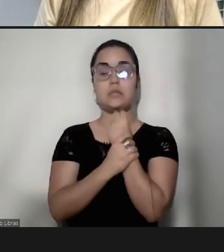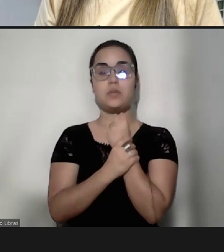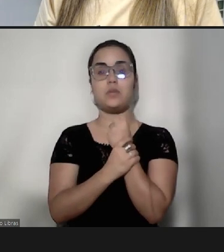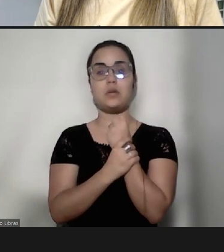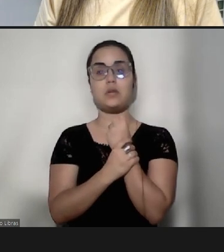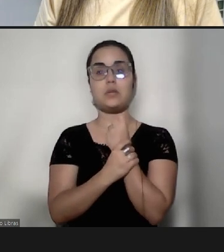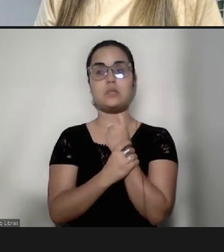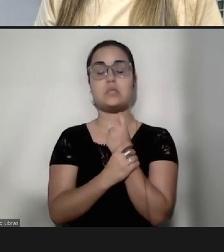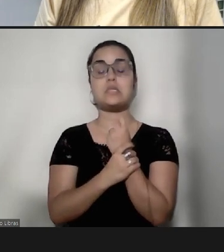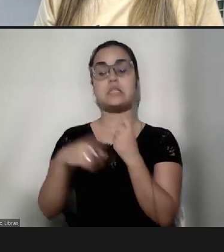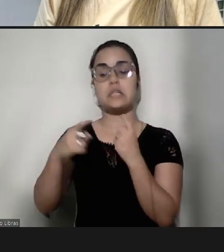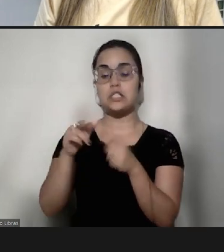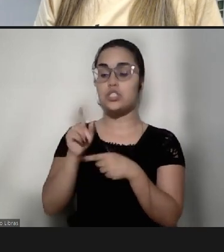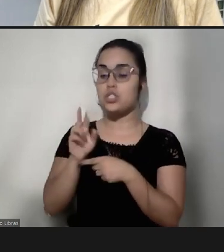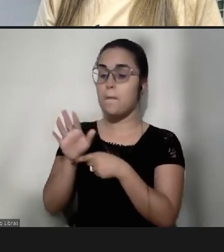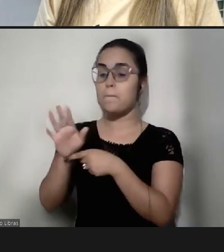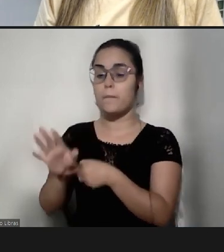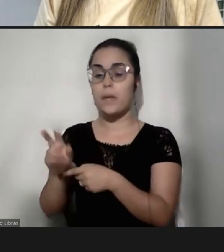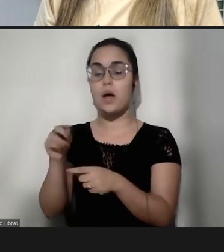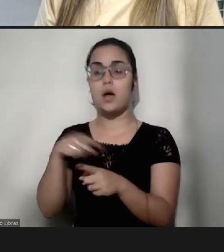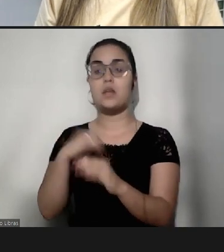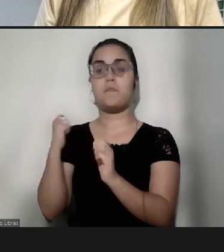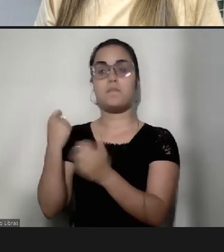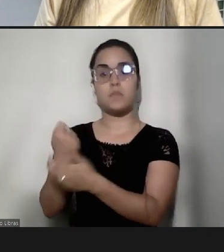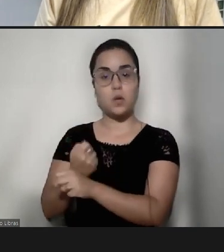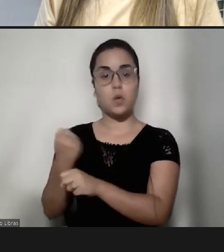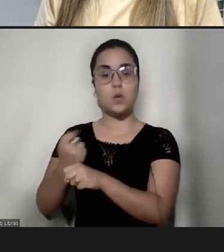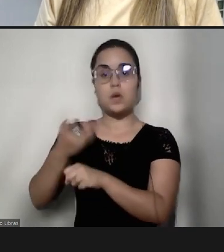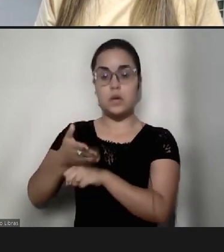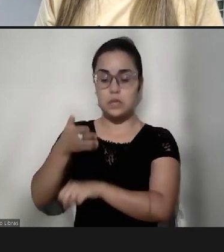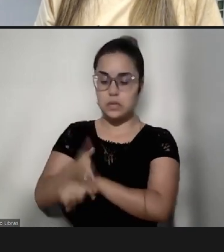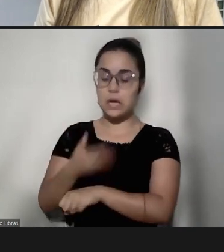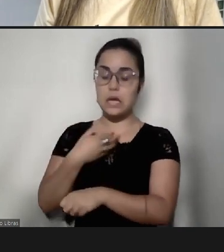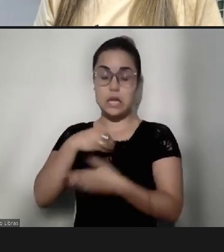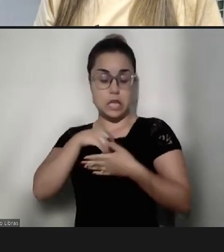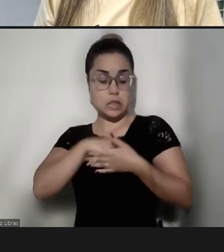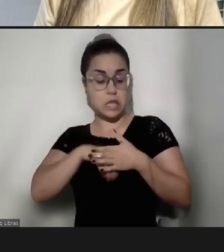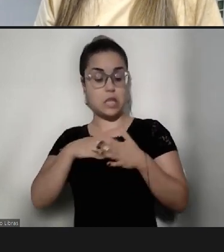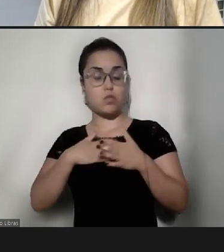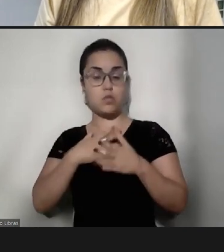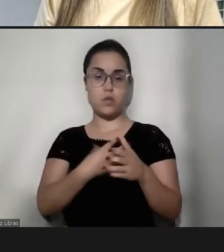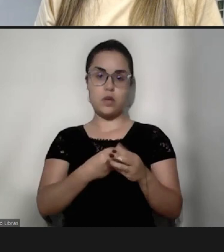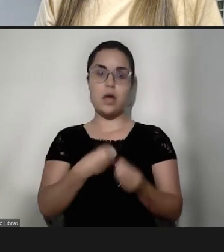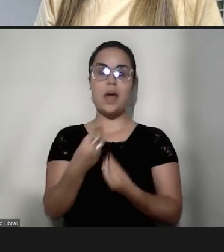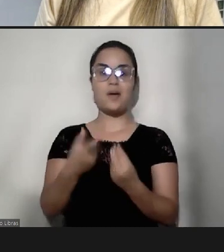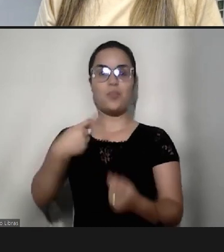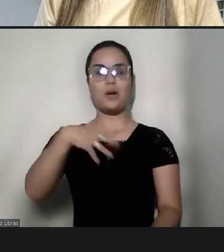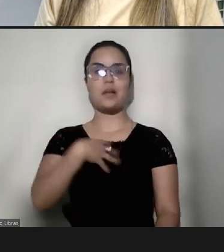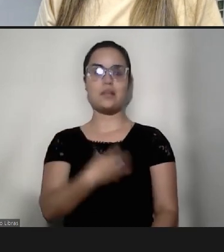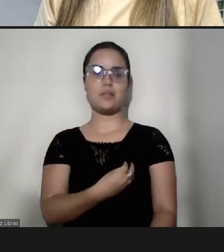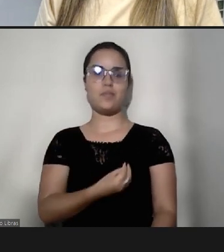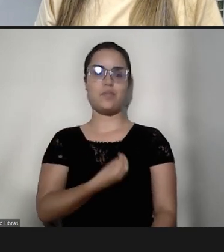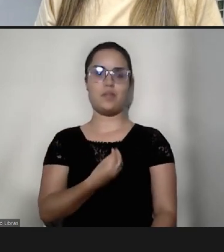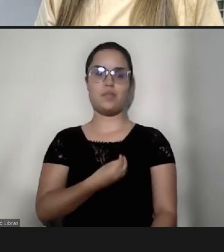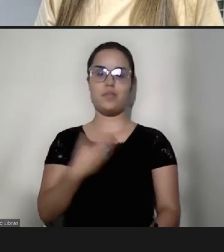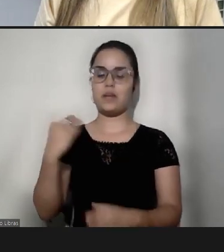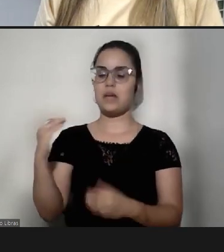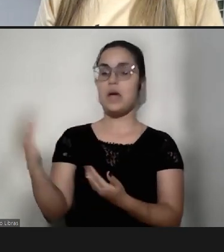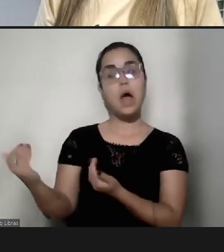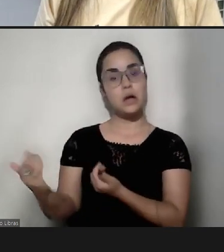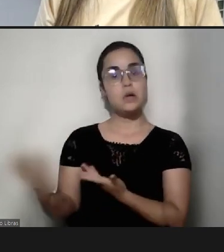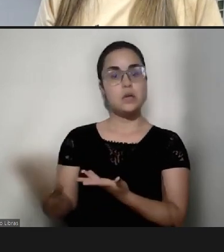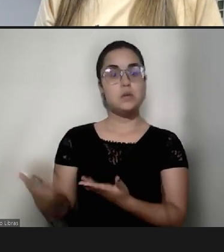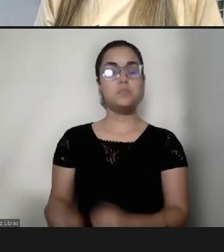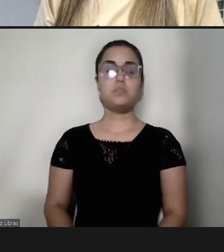demonstra e constrói dentro deles, é a forma como eles vão viver essa adolescência, né,